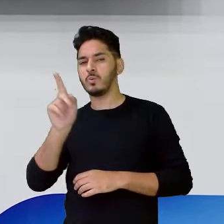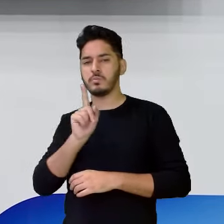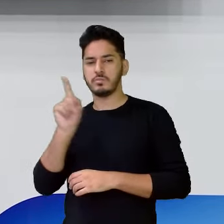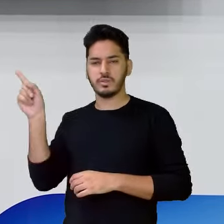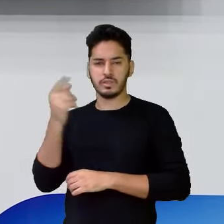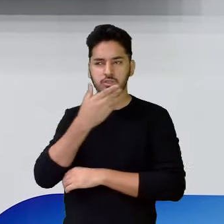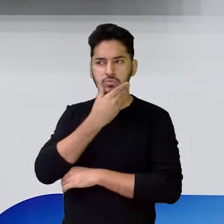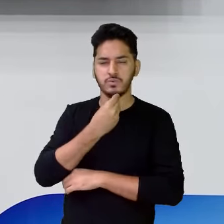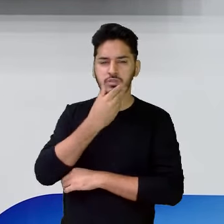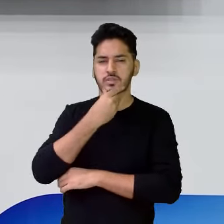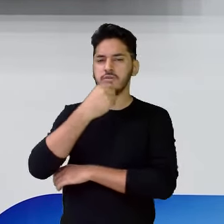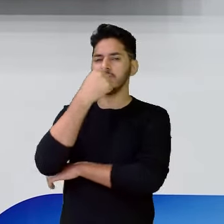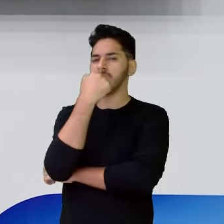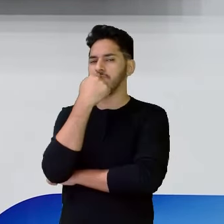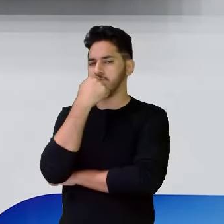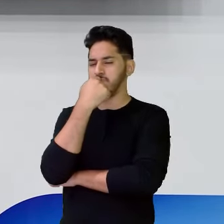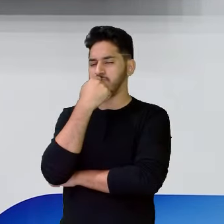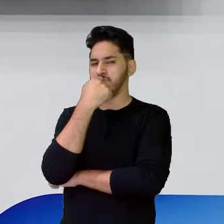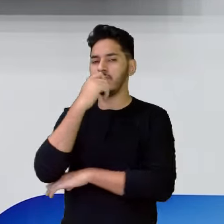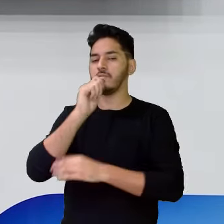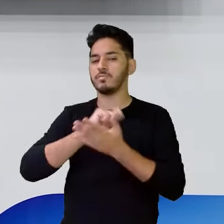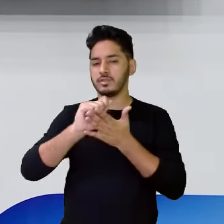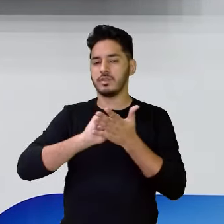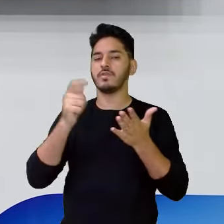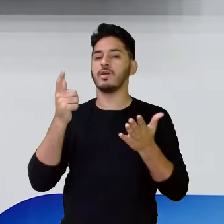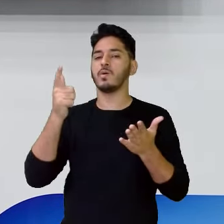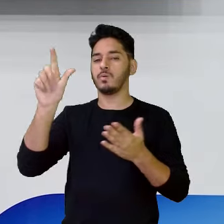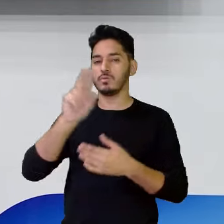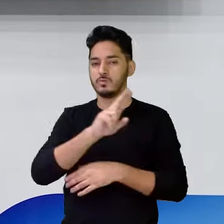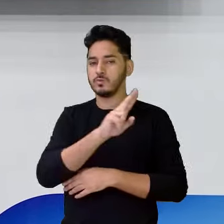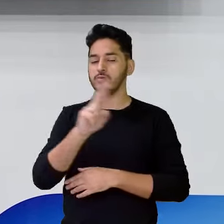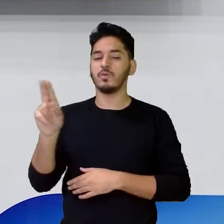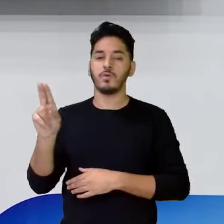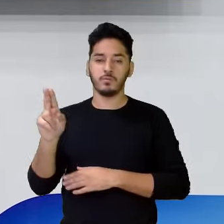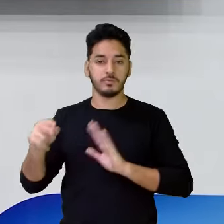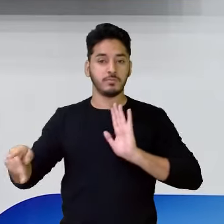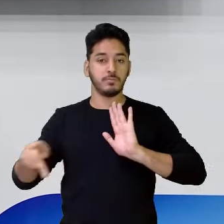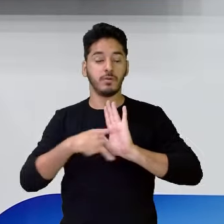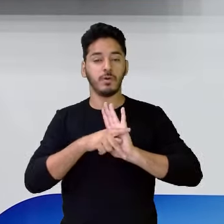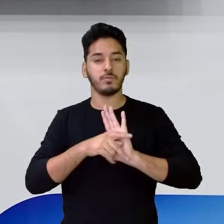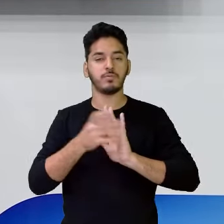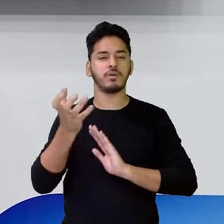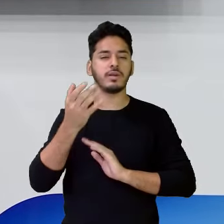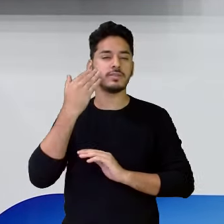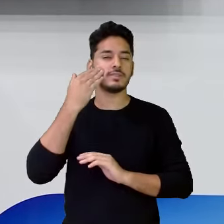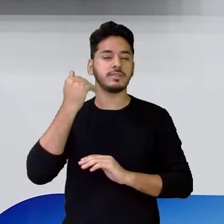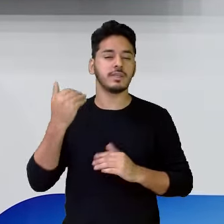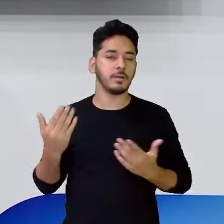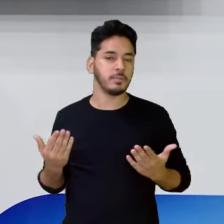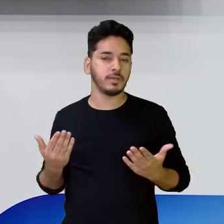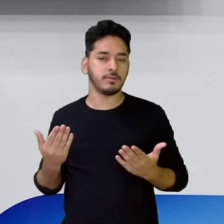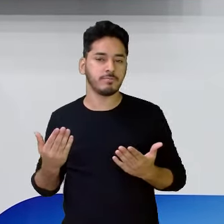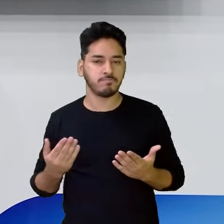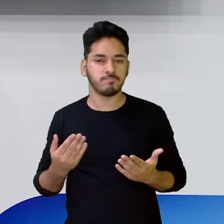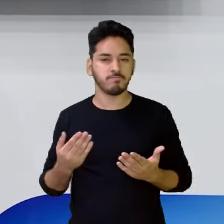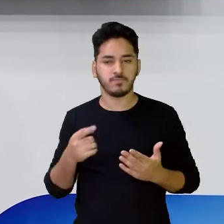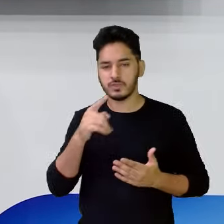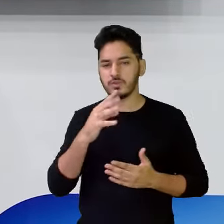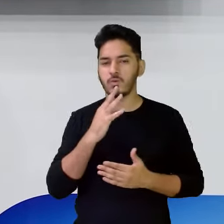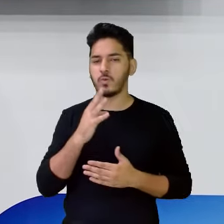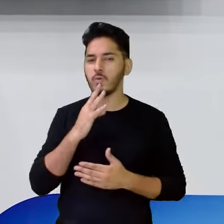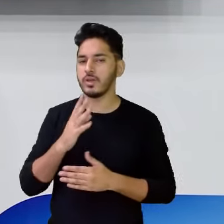menino aqui, ó? Vamos escrever outros nomes, outros nomes, nomes próprios. Eu quero saber aí se você conhece essa